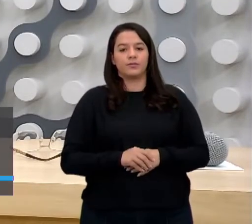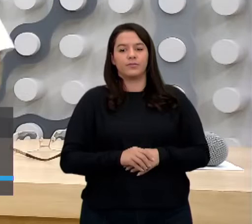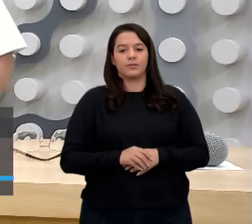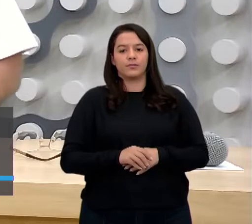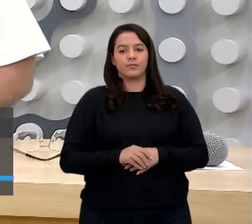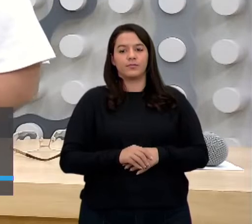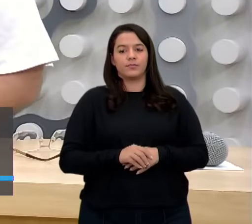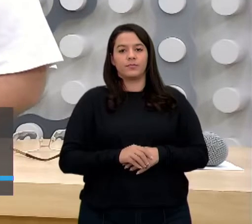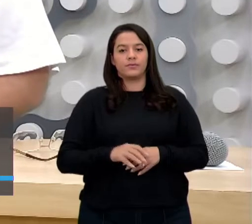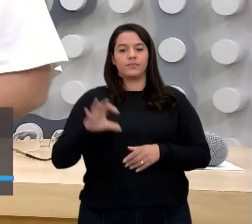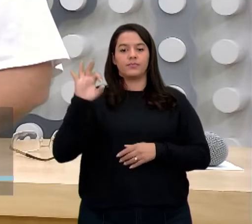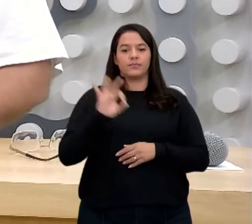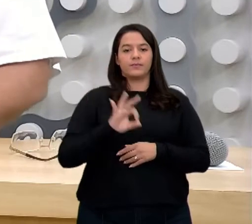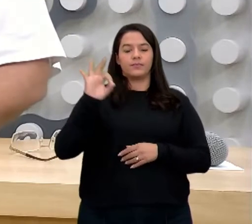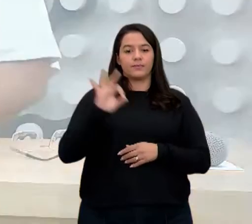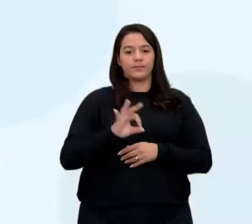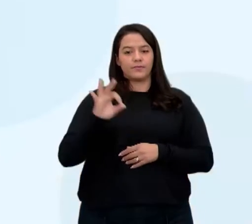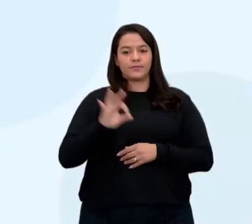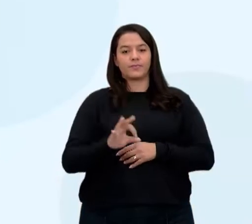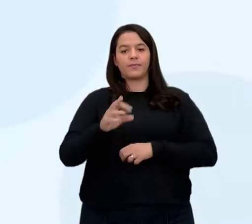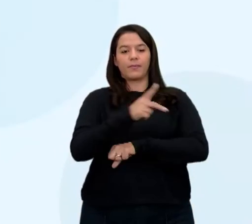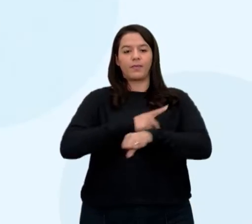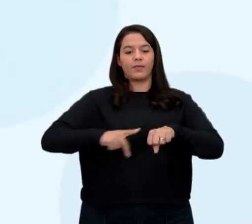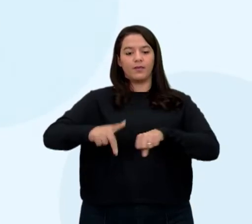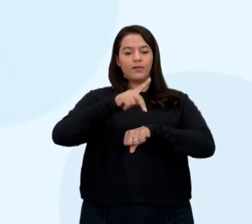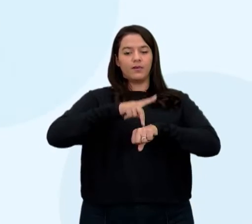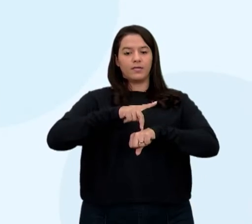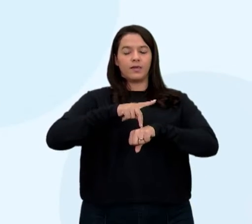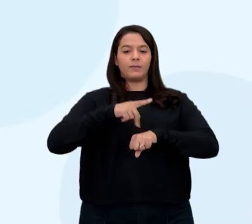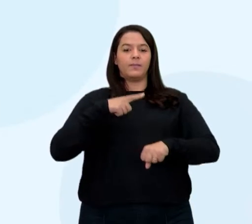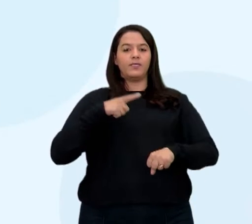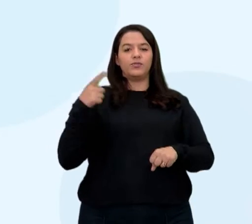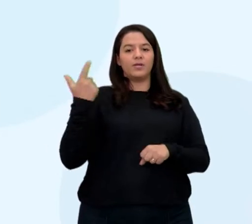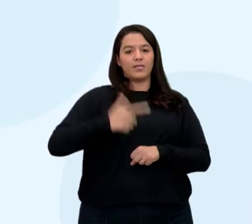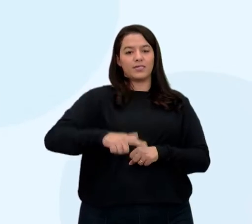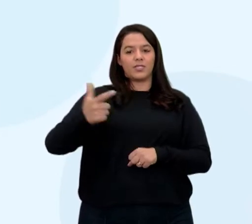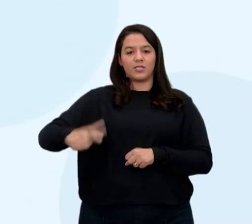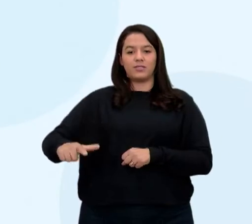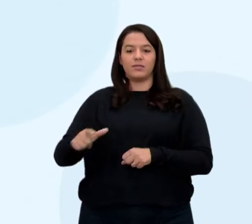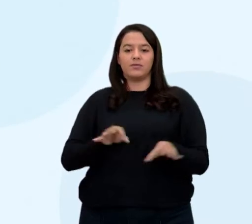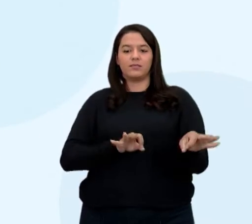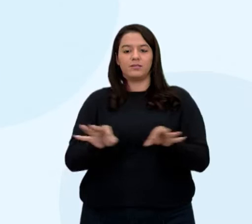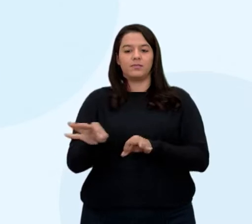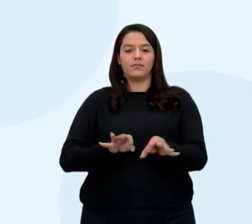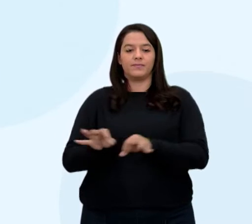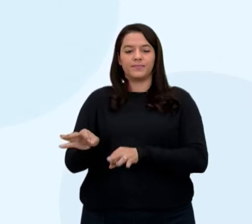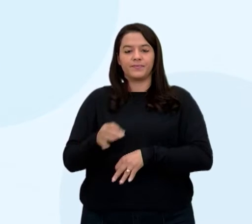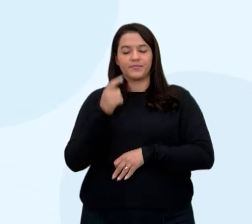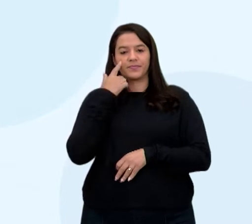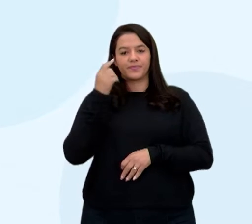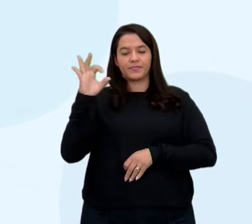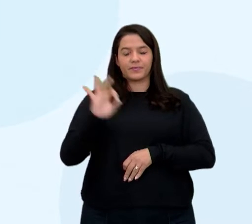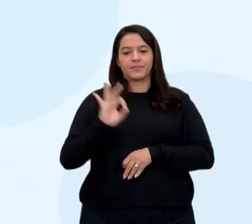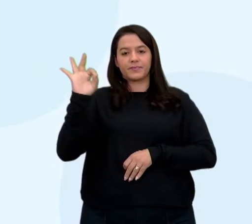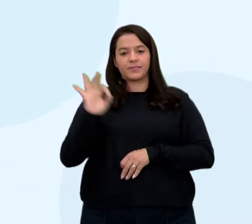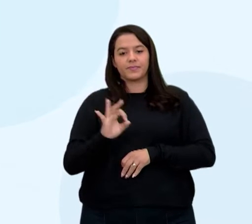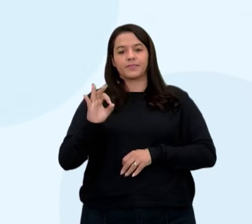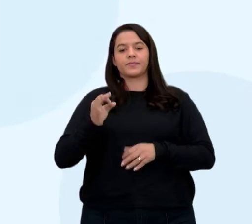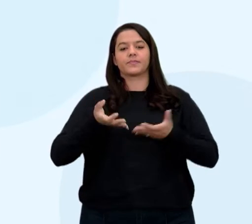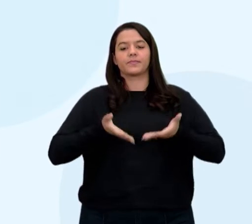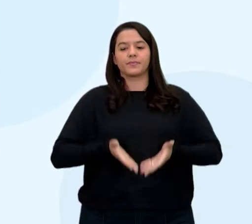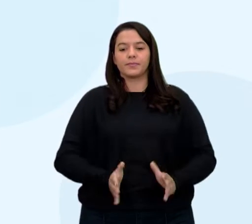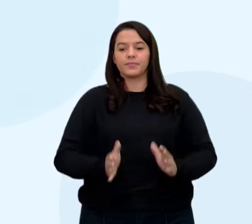de taxas de natalidade por países aí com dados de 2008. Então, a taxa de natalidade aí